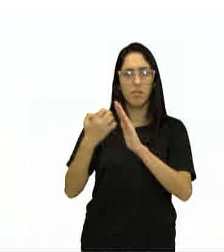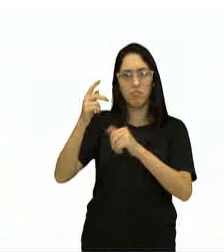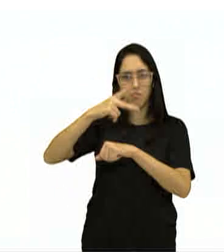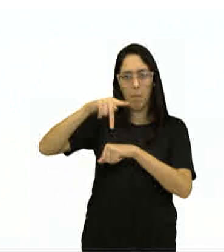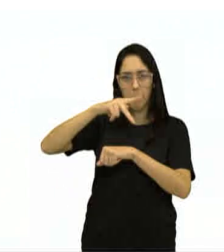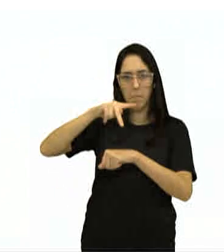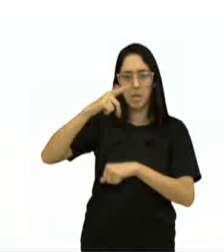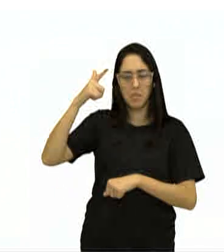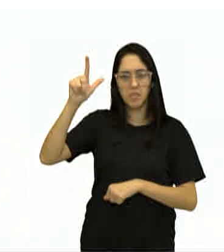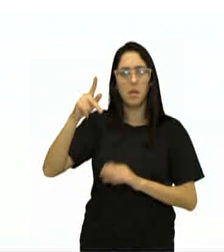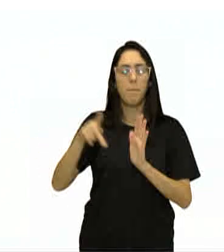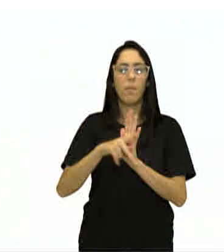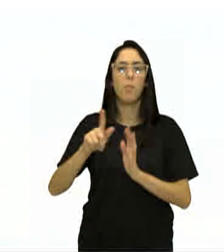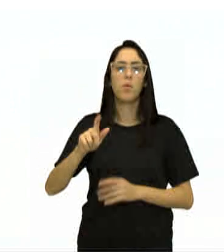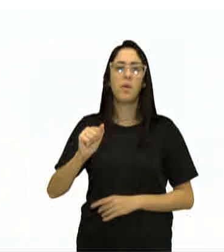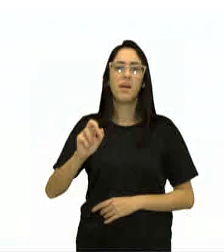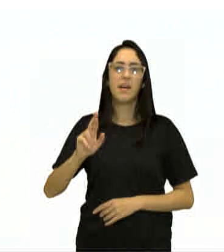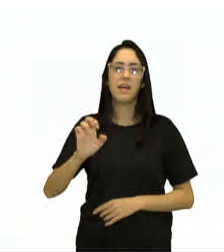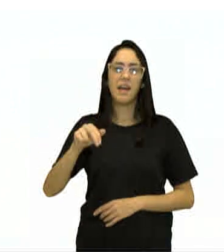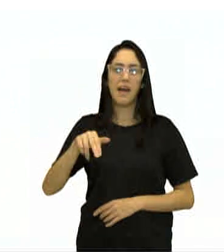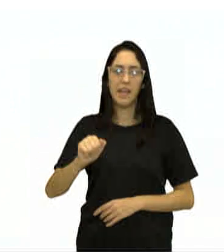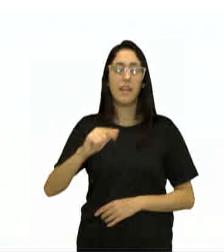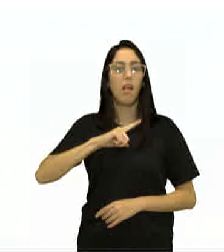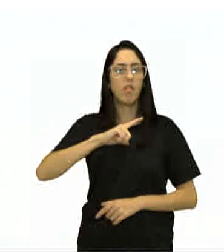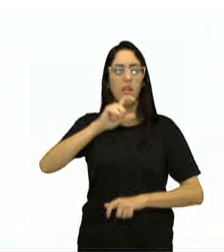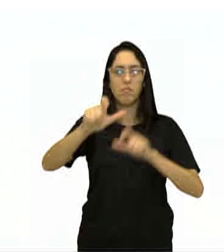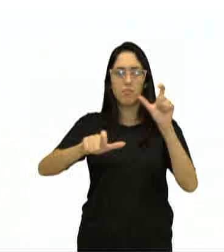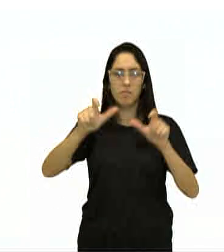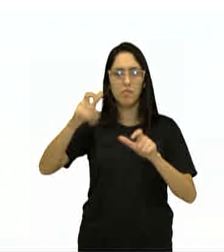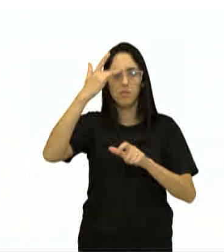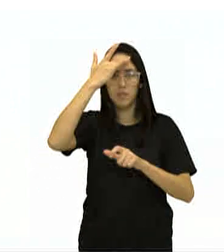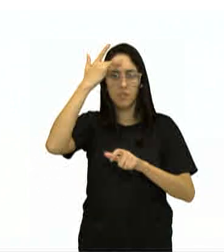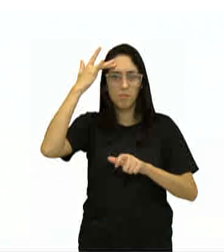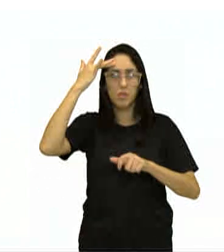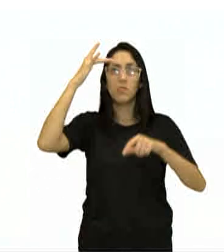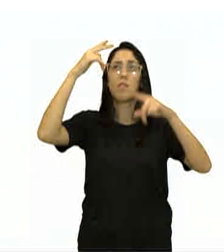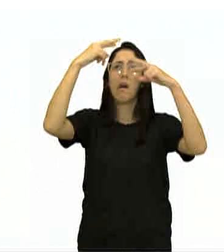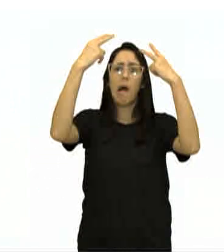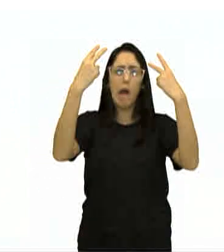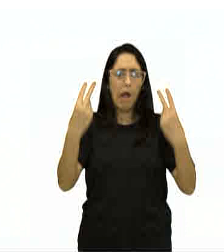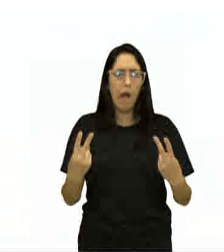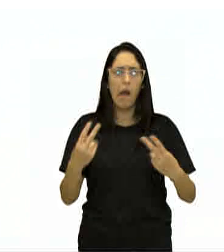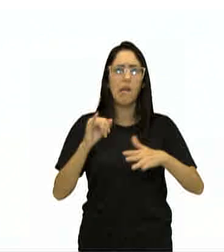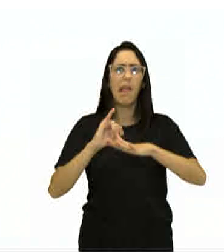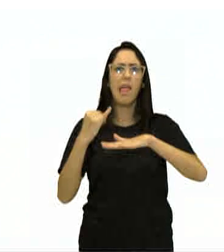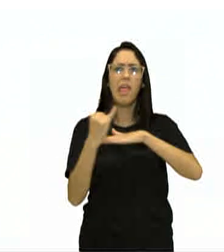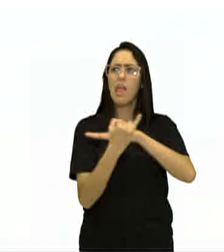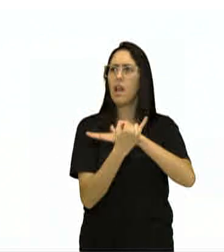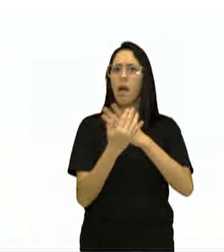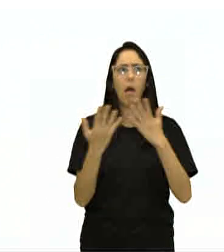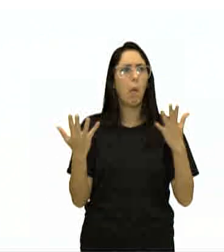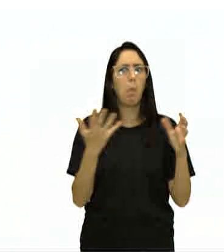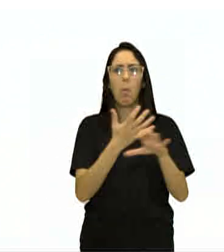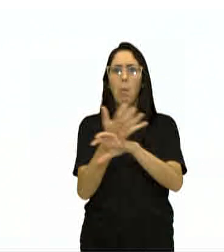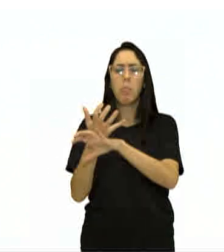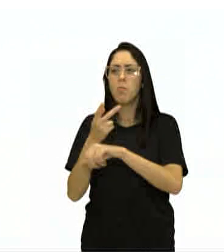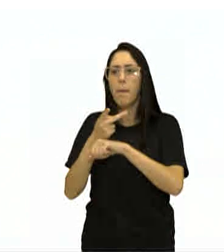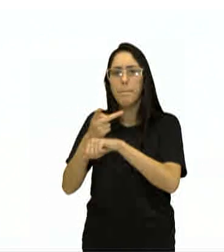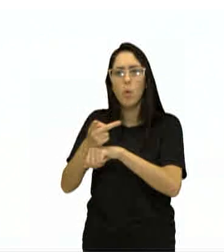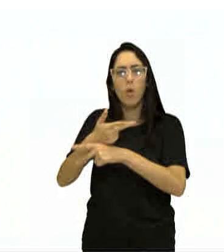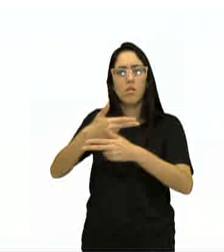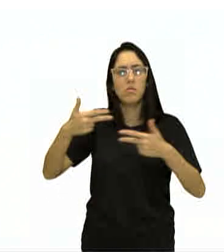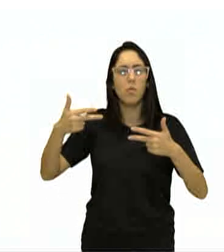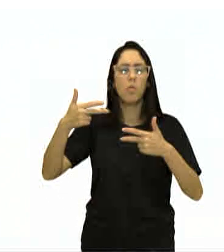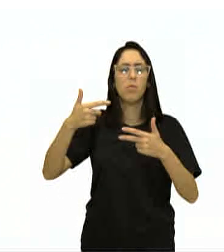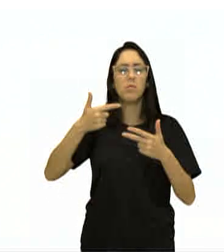O jogo consiste em jogadores que caem de paraquedas em uma ilha em busca de armas e equipamentos. Inspirado em